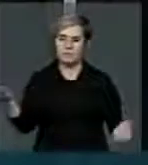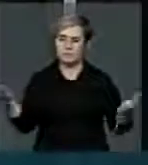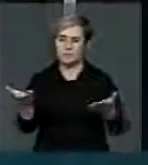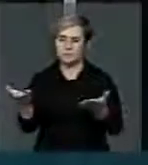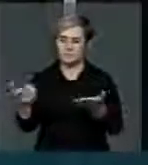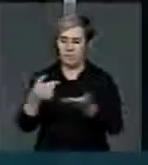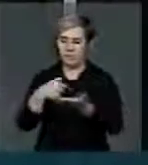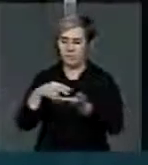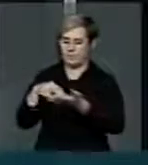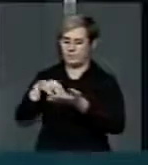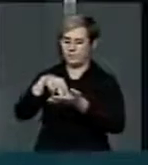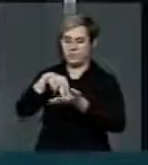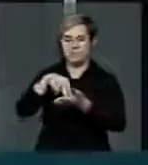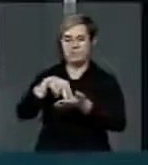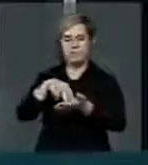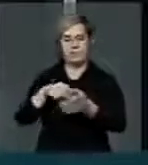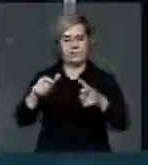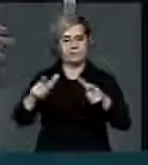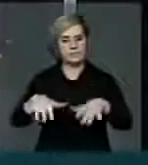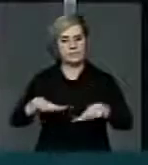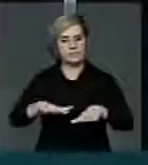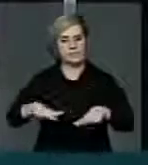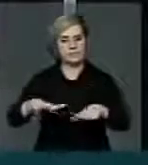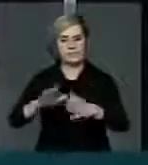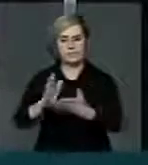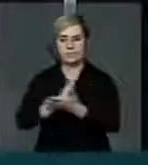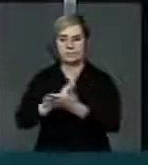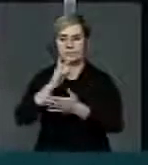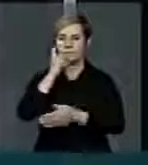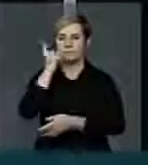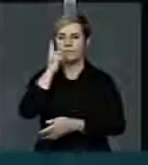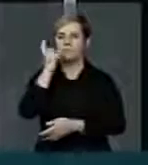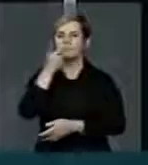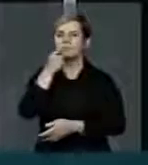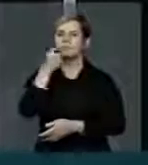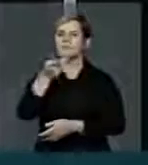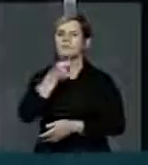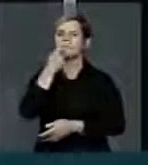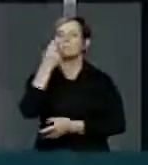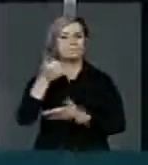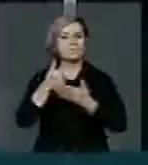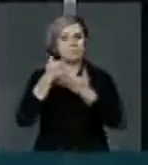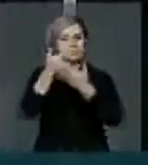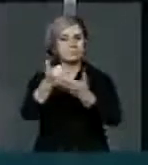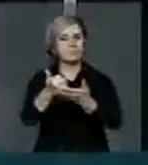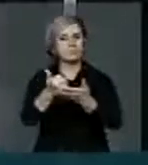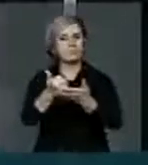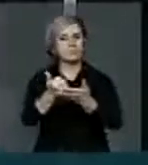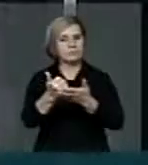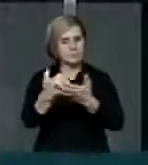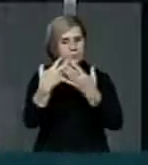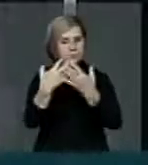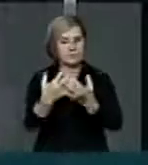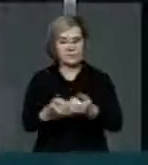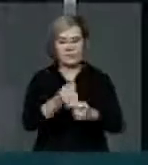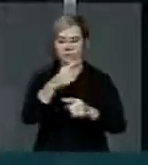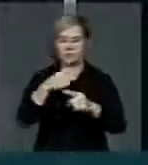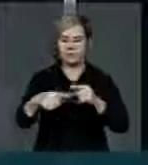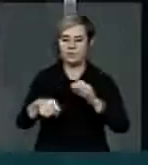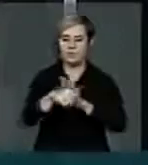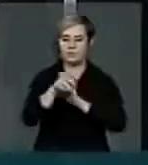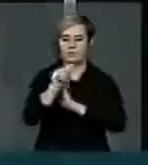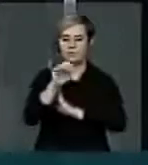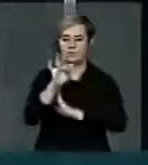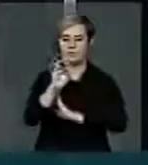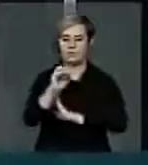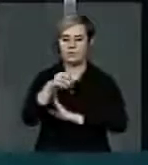tribuna, desse mesmo lugar, alguns deputados falando a favor dos vetos sobre o ato médico. Quero deixar